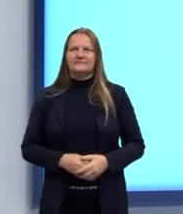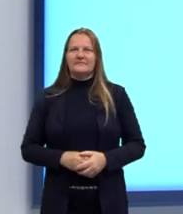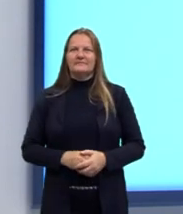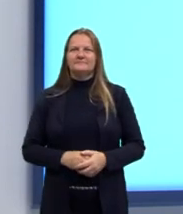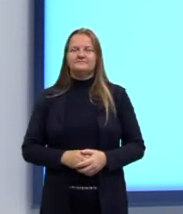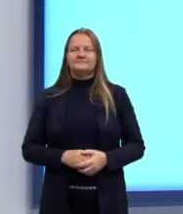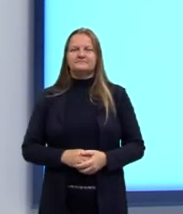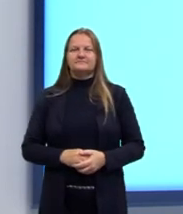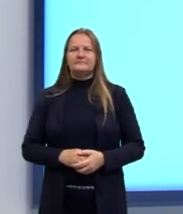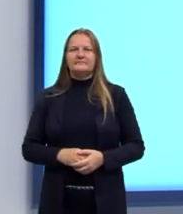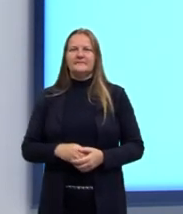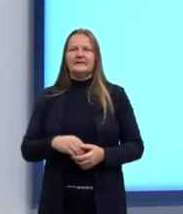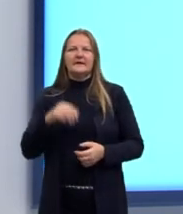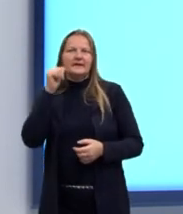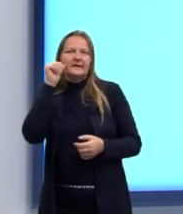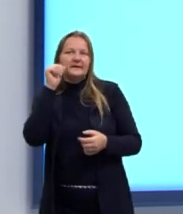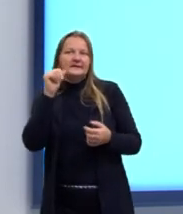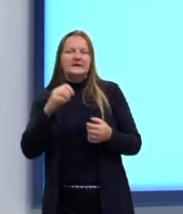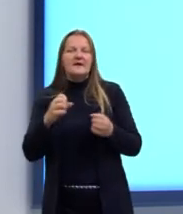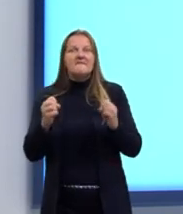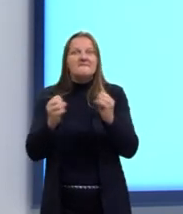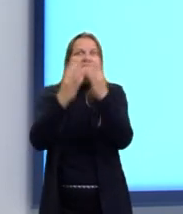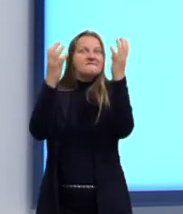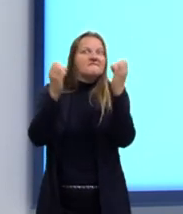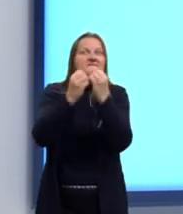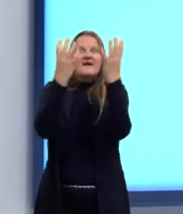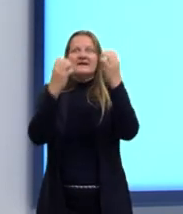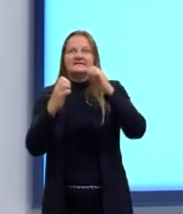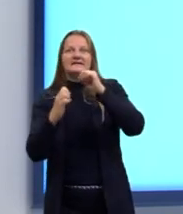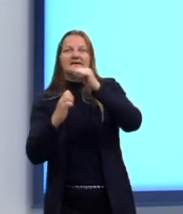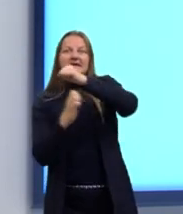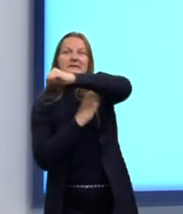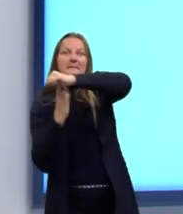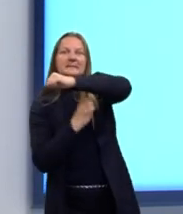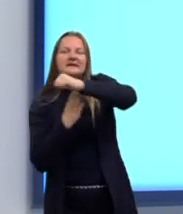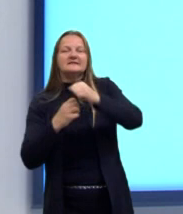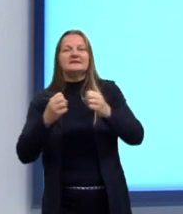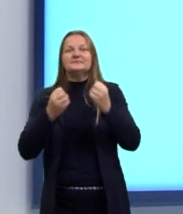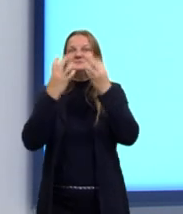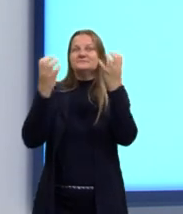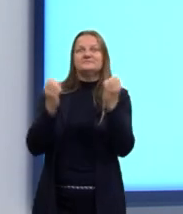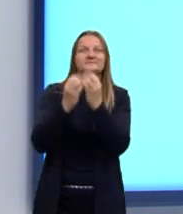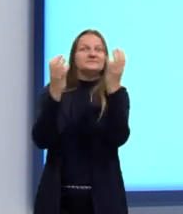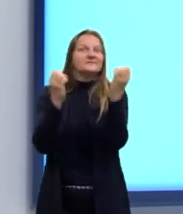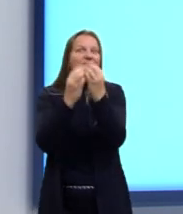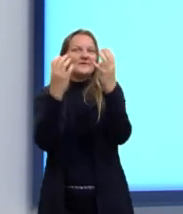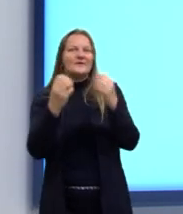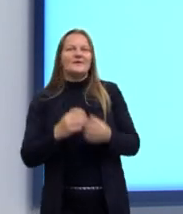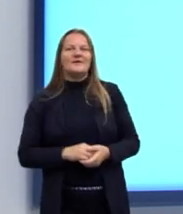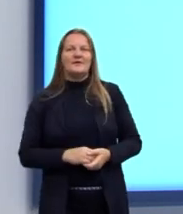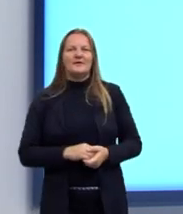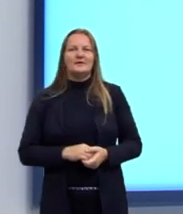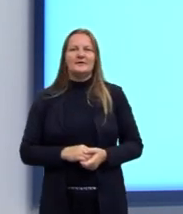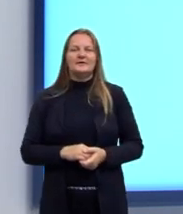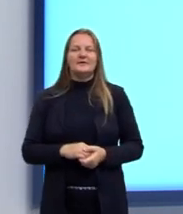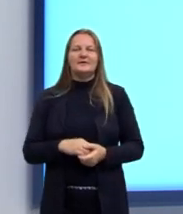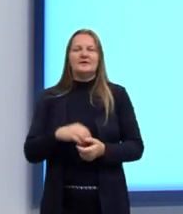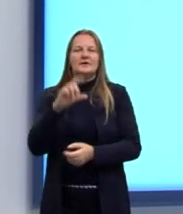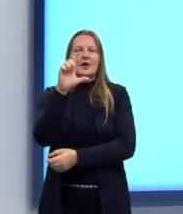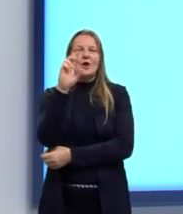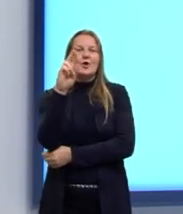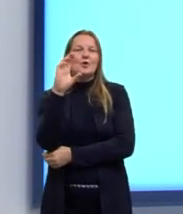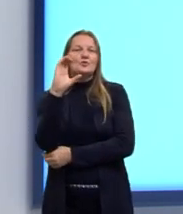muito animada na última festa da empresa. Olha como fica mais cômico dizer. Lúcia